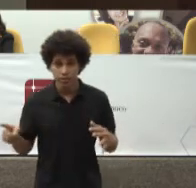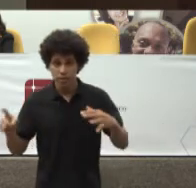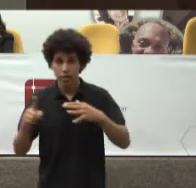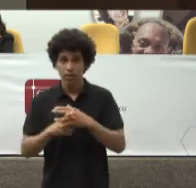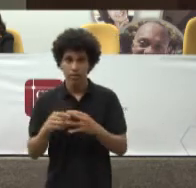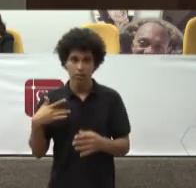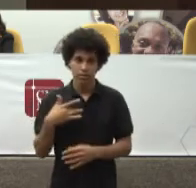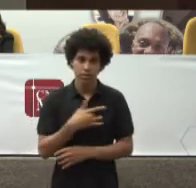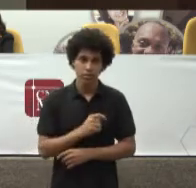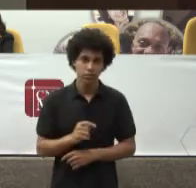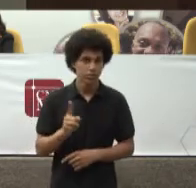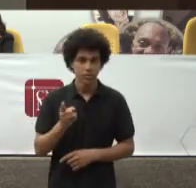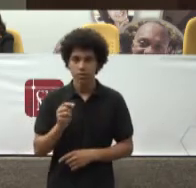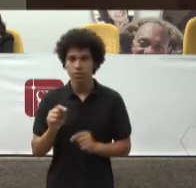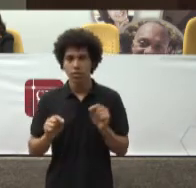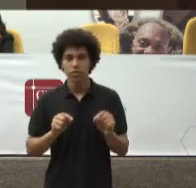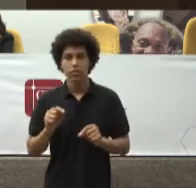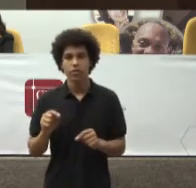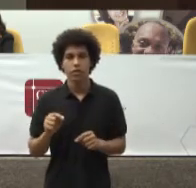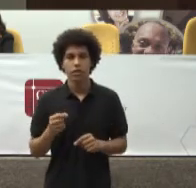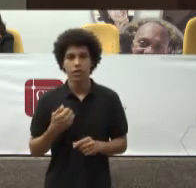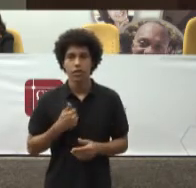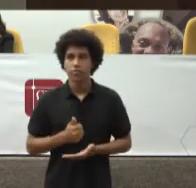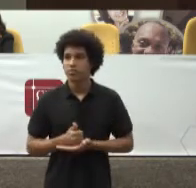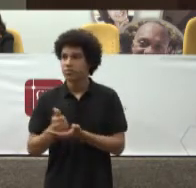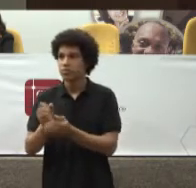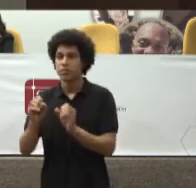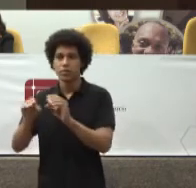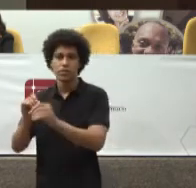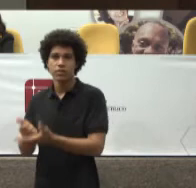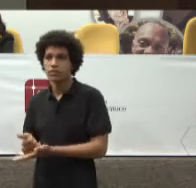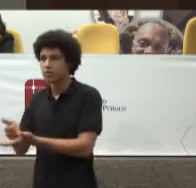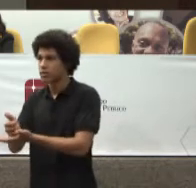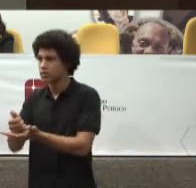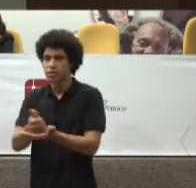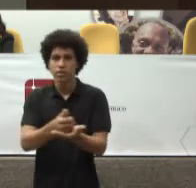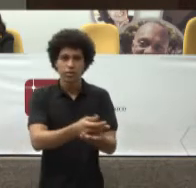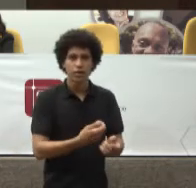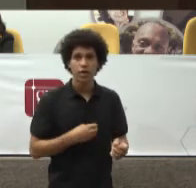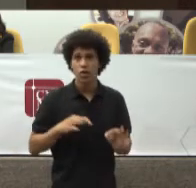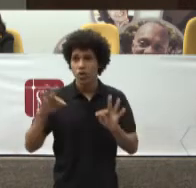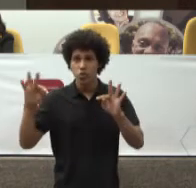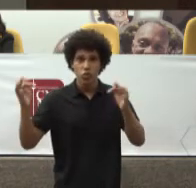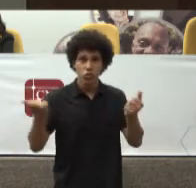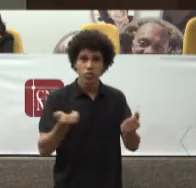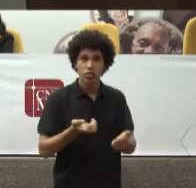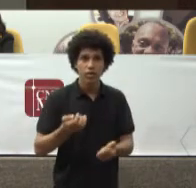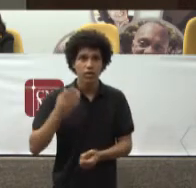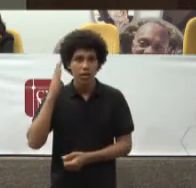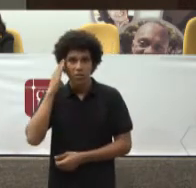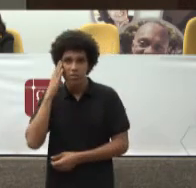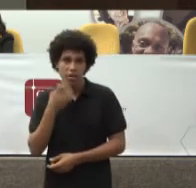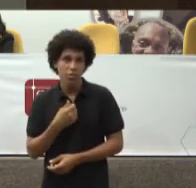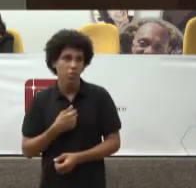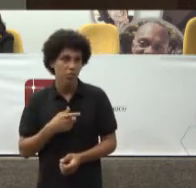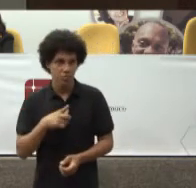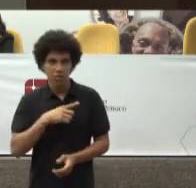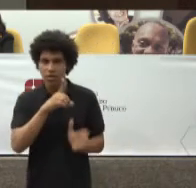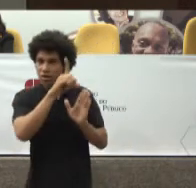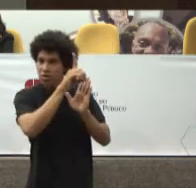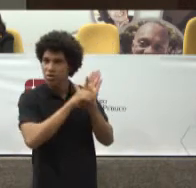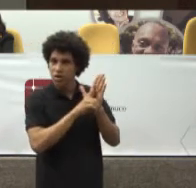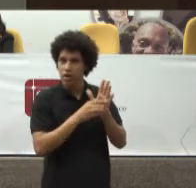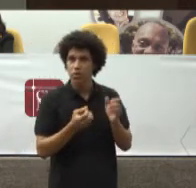Não é Conceder Às pessoas Tudo aquilo Que acreditam Que possam Ter direito Ou que